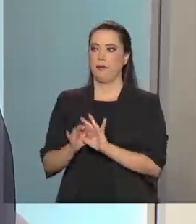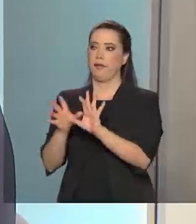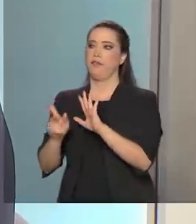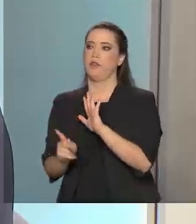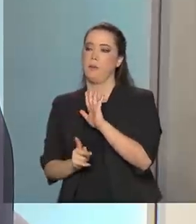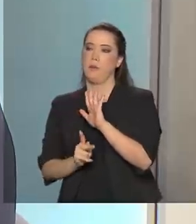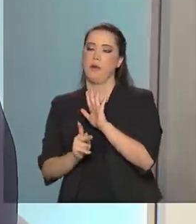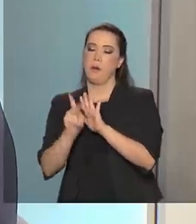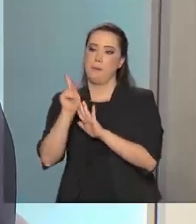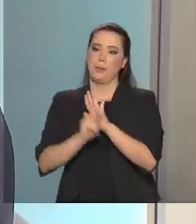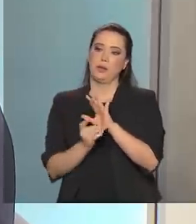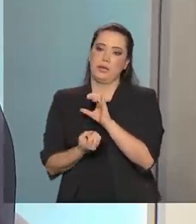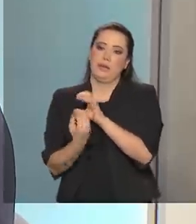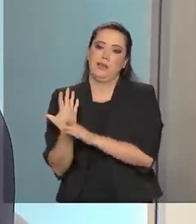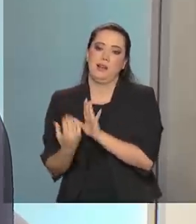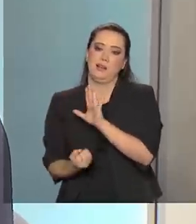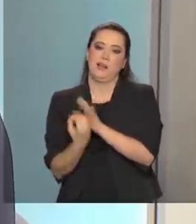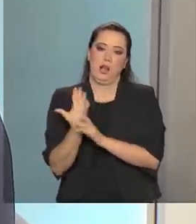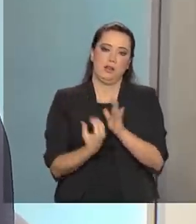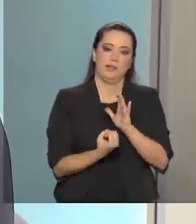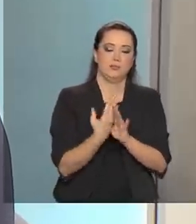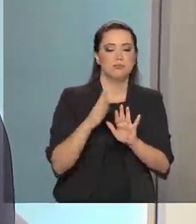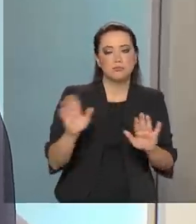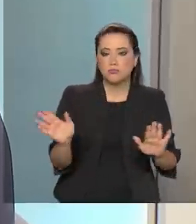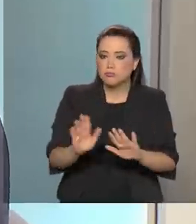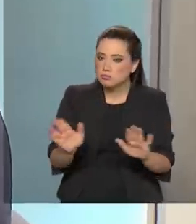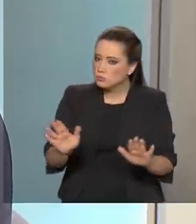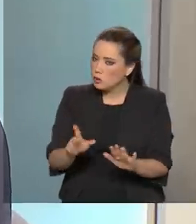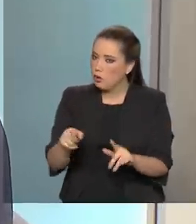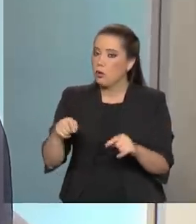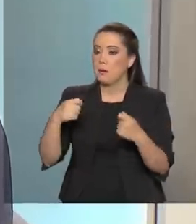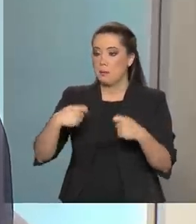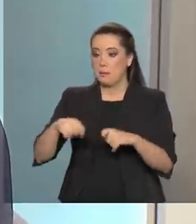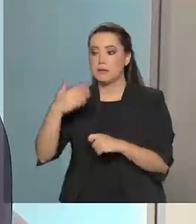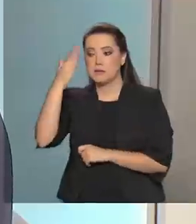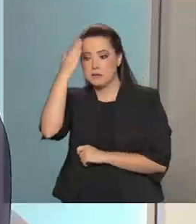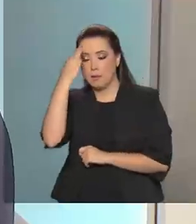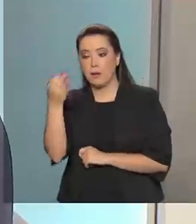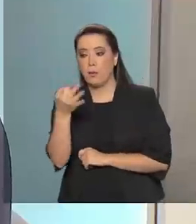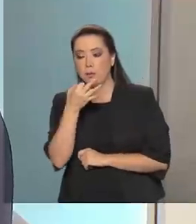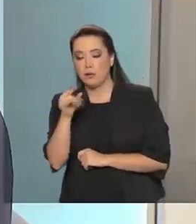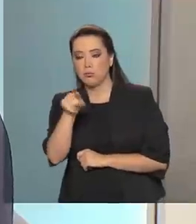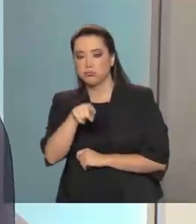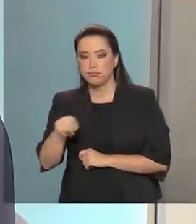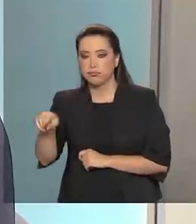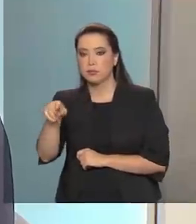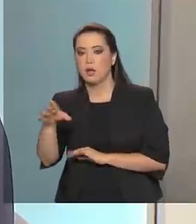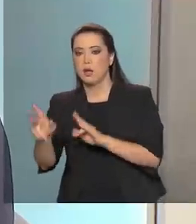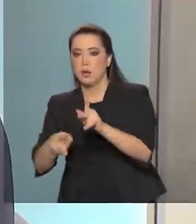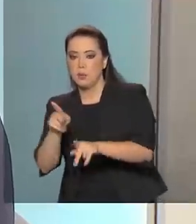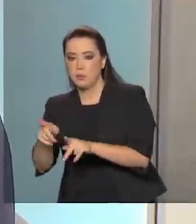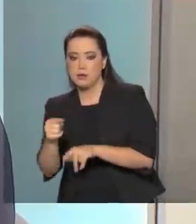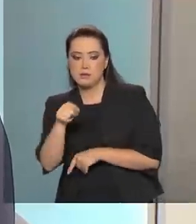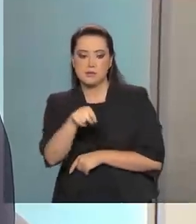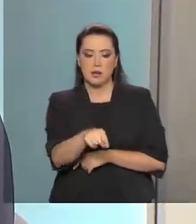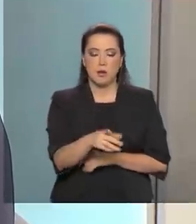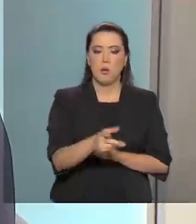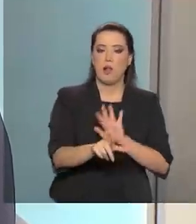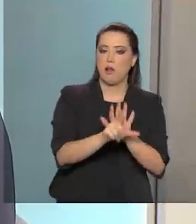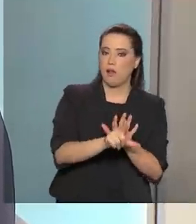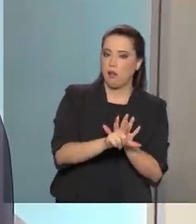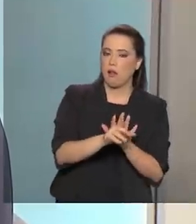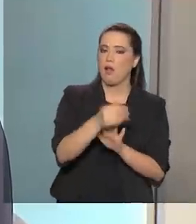de uma forma em que se possa ouvir todos os atores. Então, na audiência e na consulta pública, nós vamos